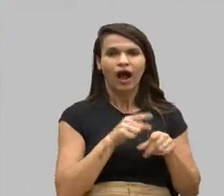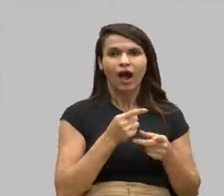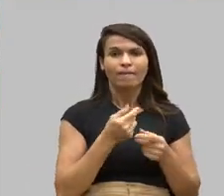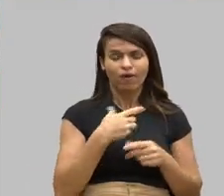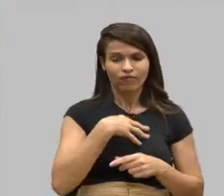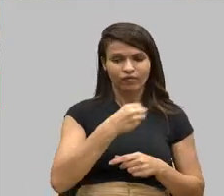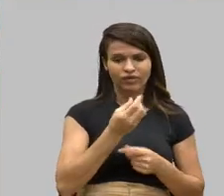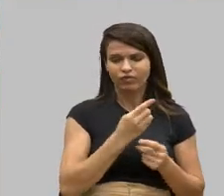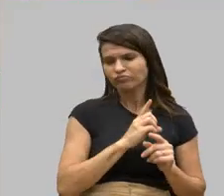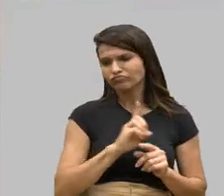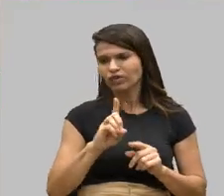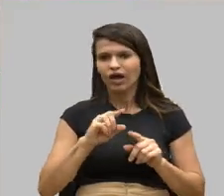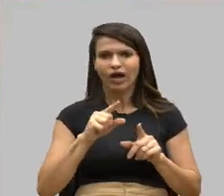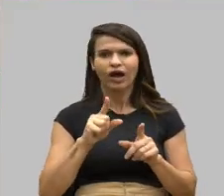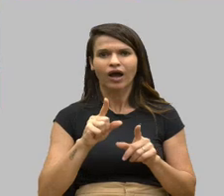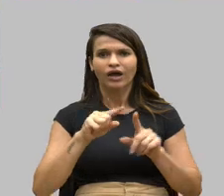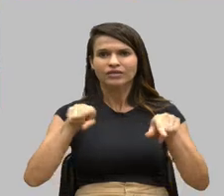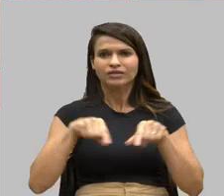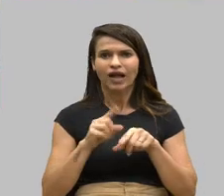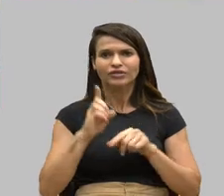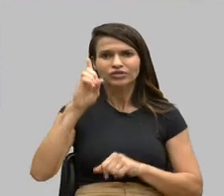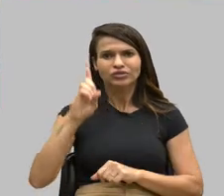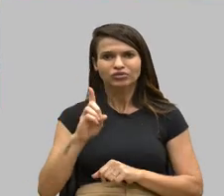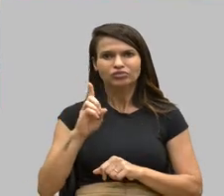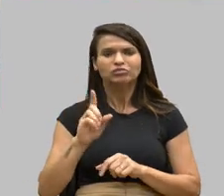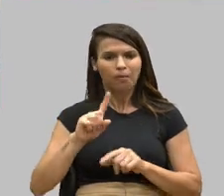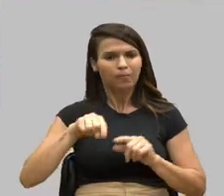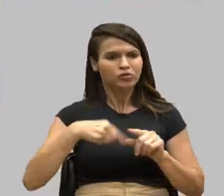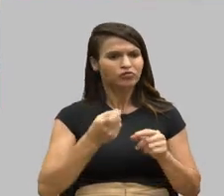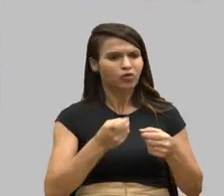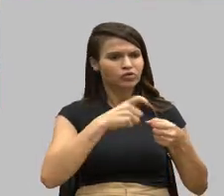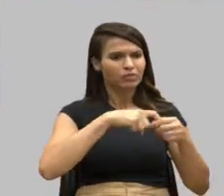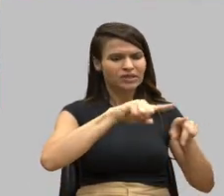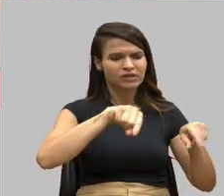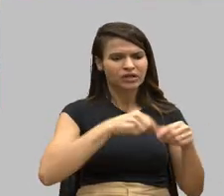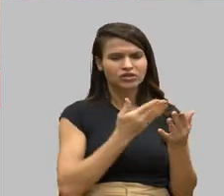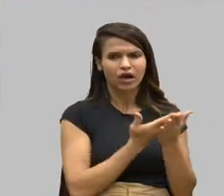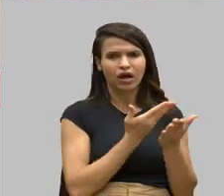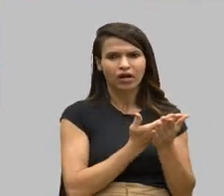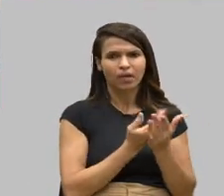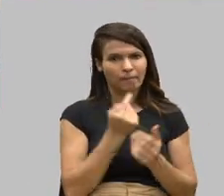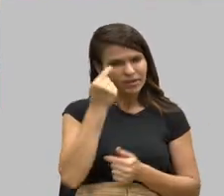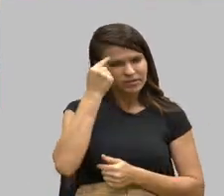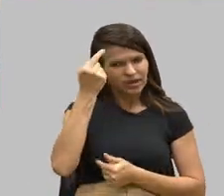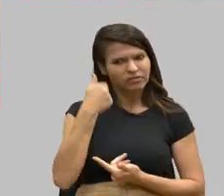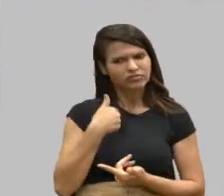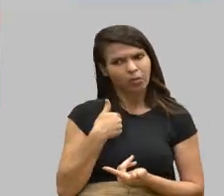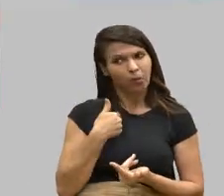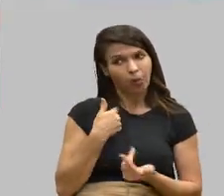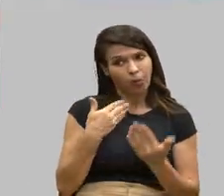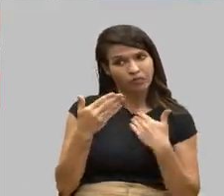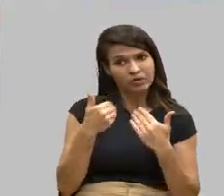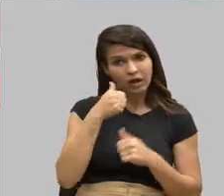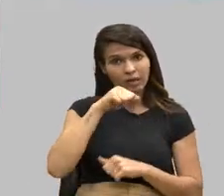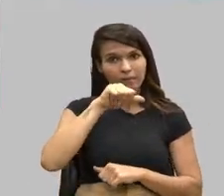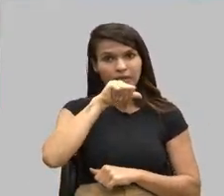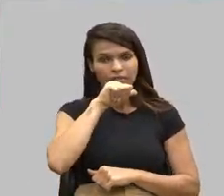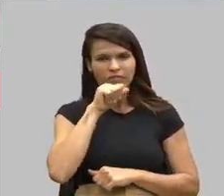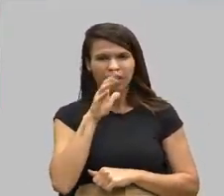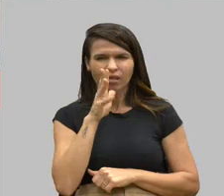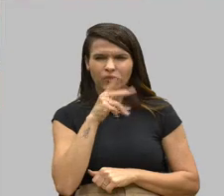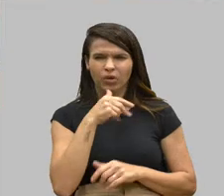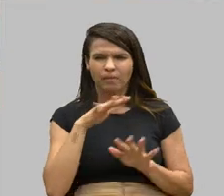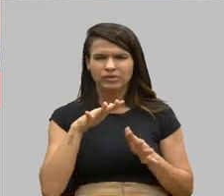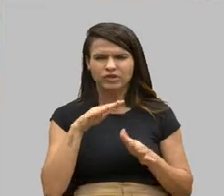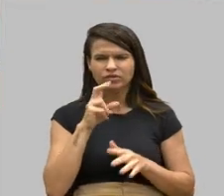e, em seguida, retornou para a sala de aula. Então, eu fiquei achando que eles iam conversar comigo, com a mãe. Isso demorou, em média, cinco